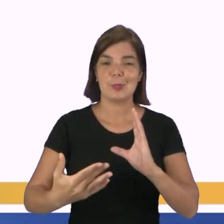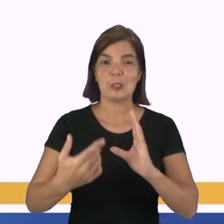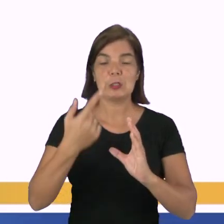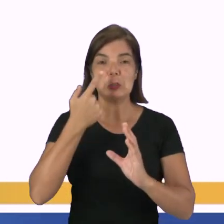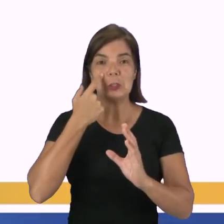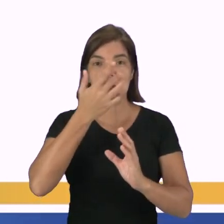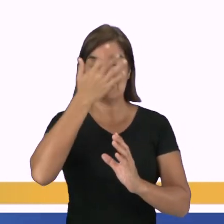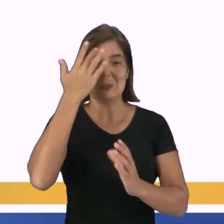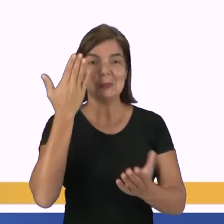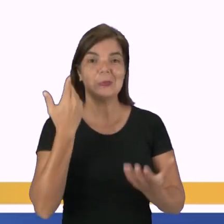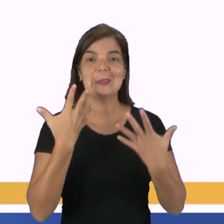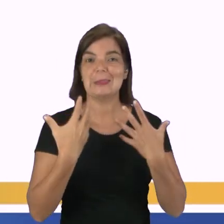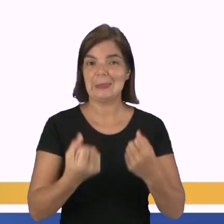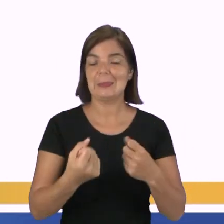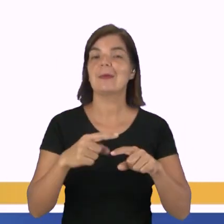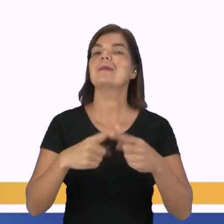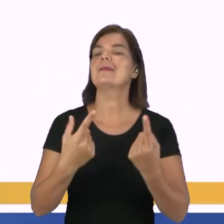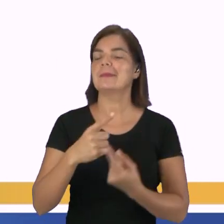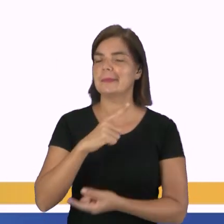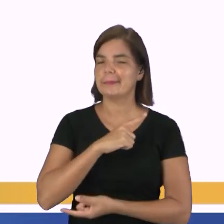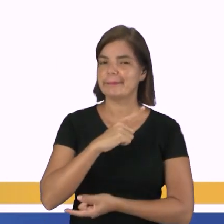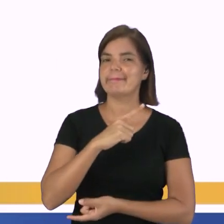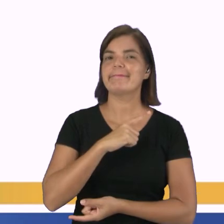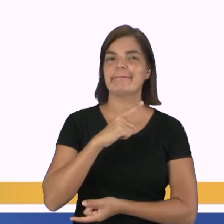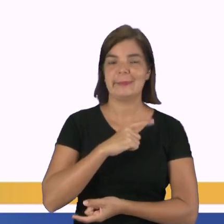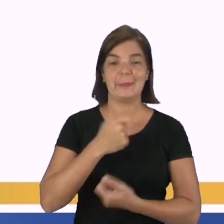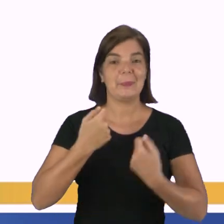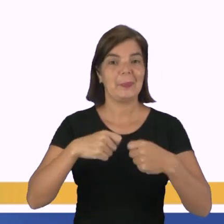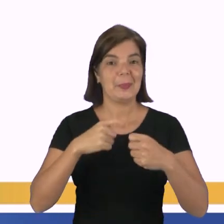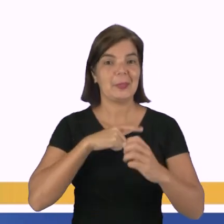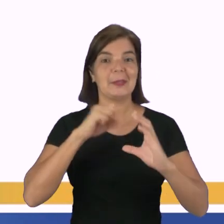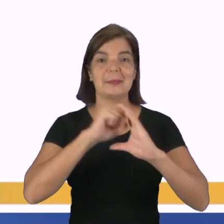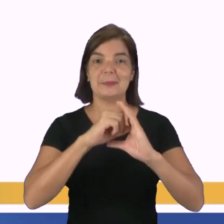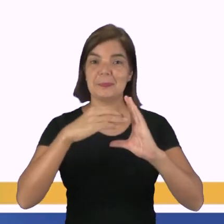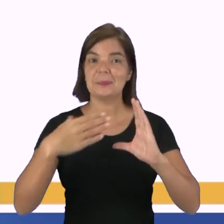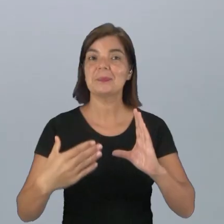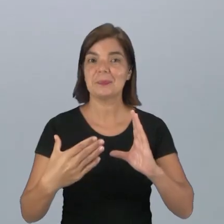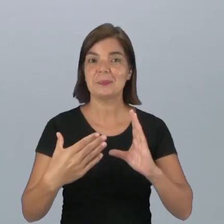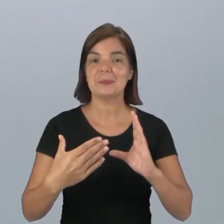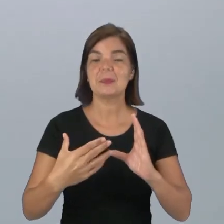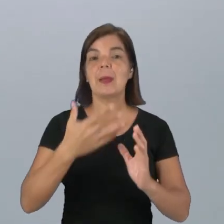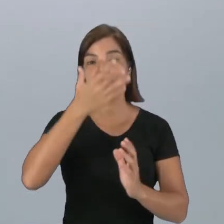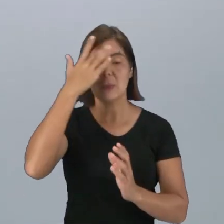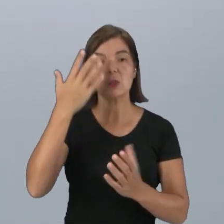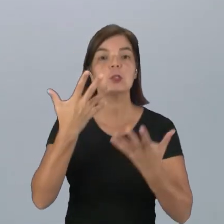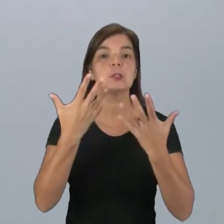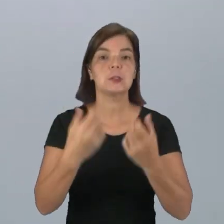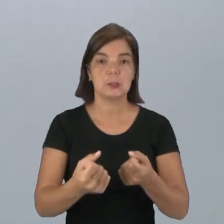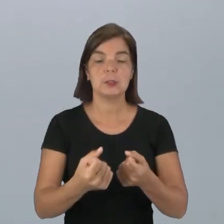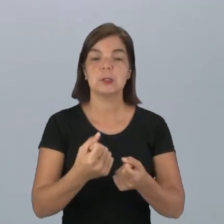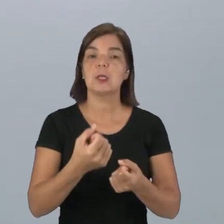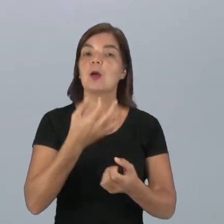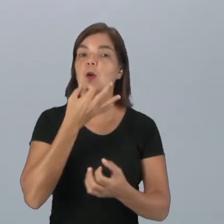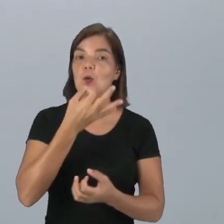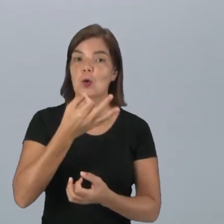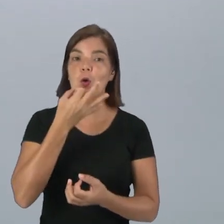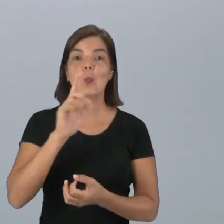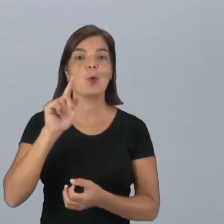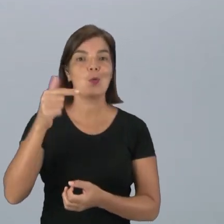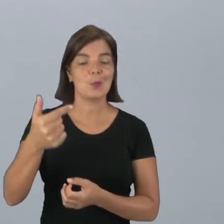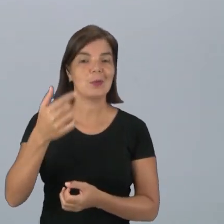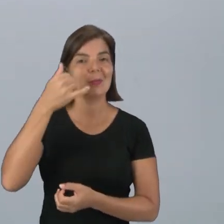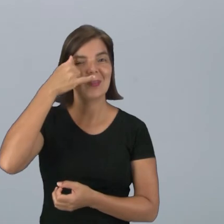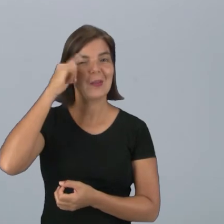persuasivo. Devem possuir caráter persuasivo. Persuasivo é ser convincente. Então, eles devem convencer o outro